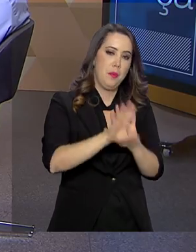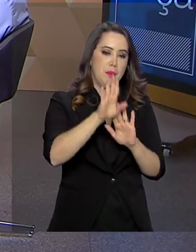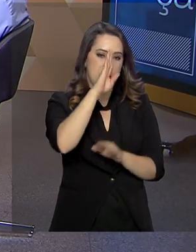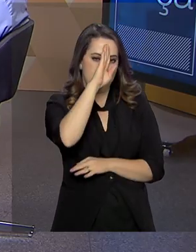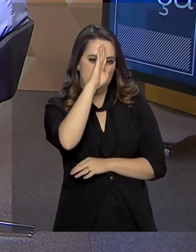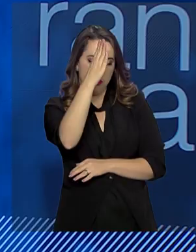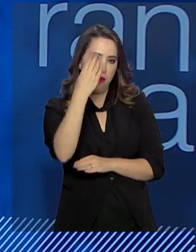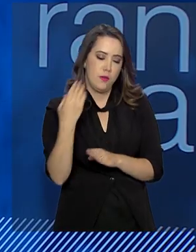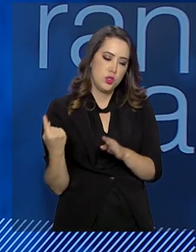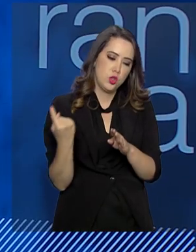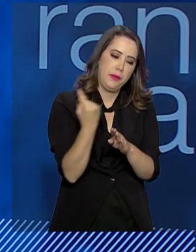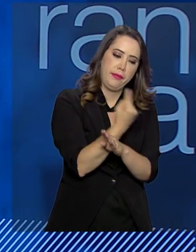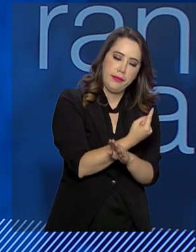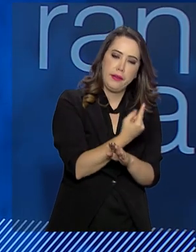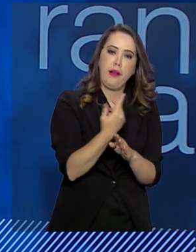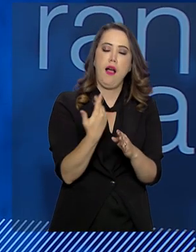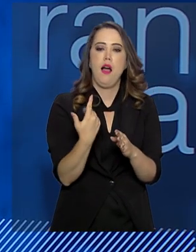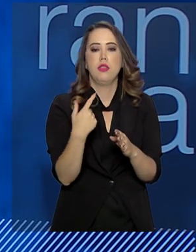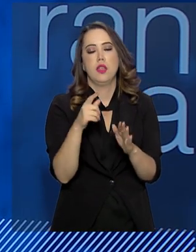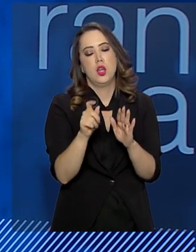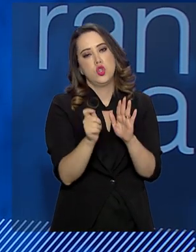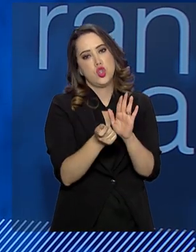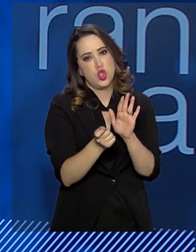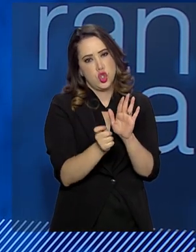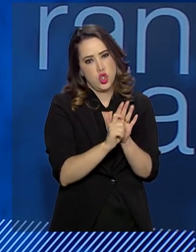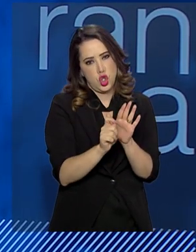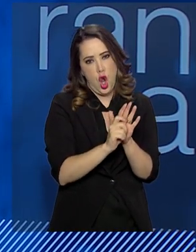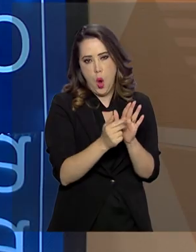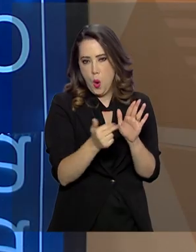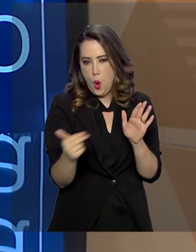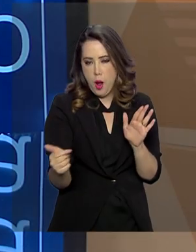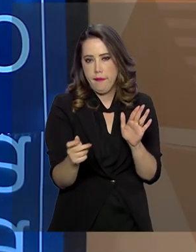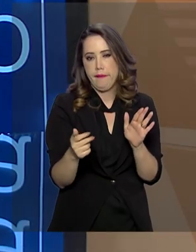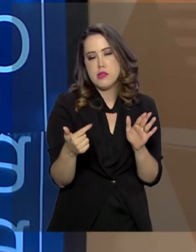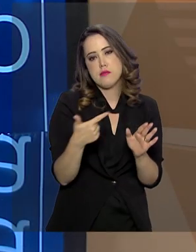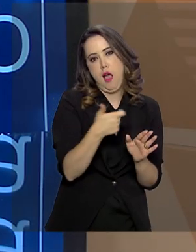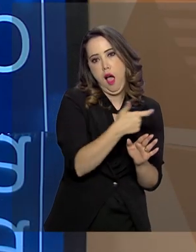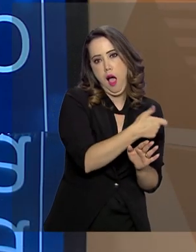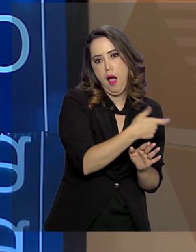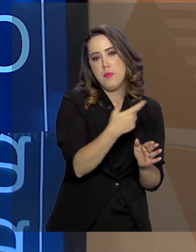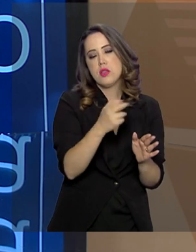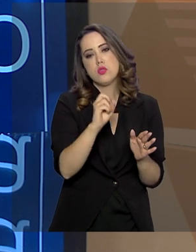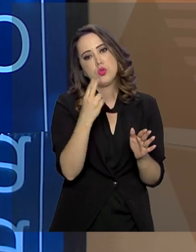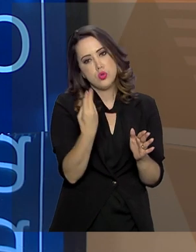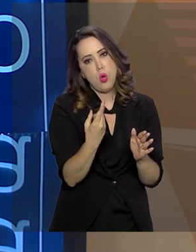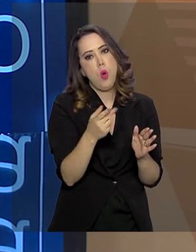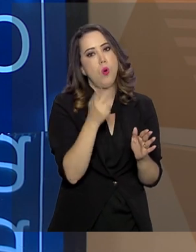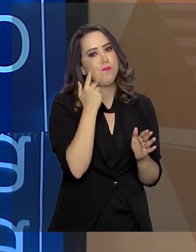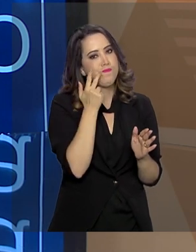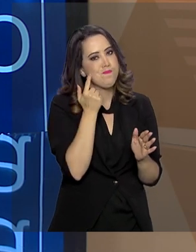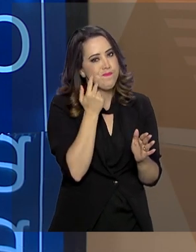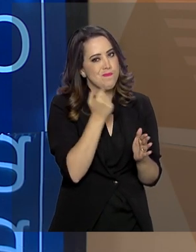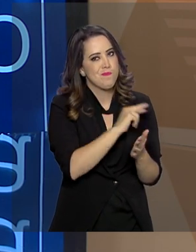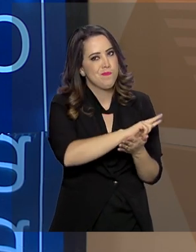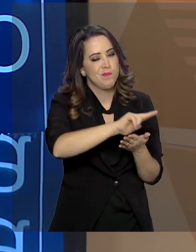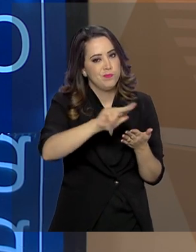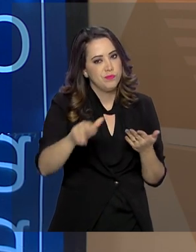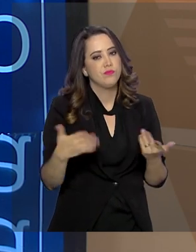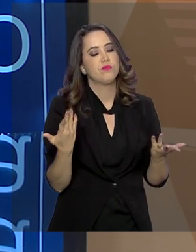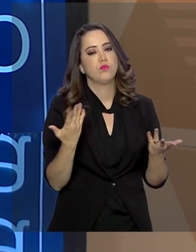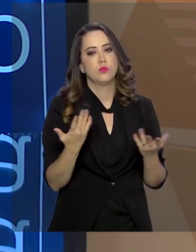tráfico de armas, drogas e munições. E como que o programa Vigia, que é um programa